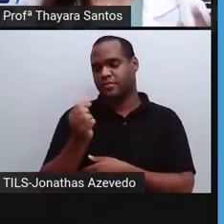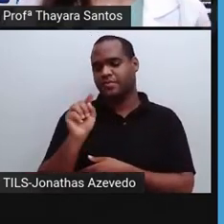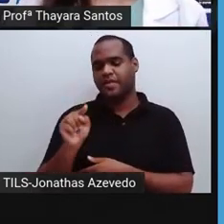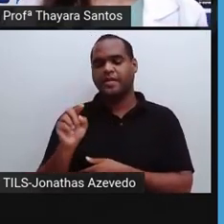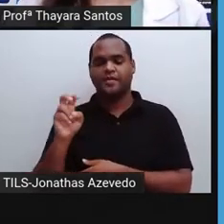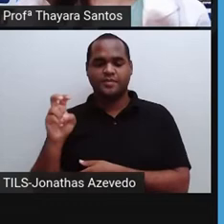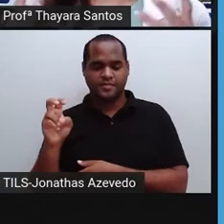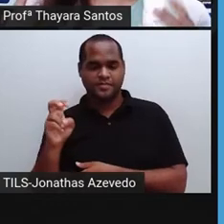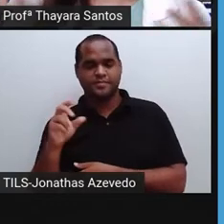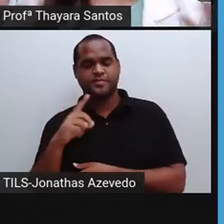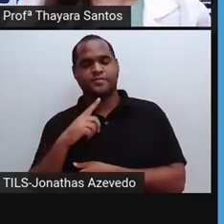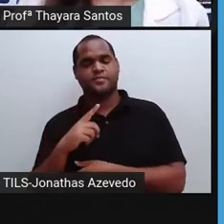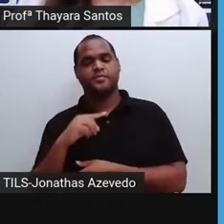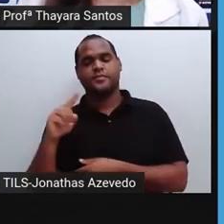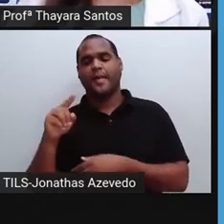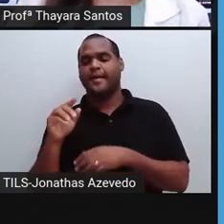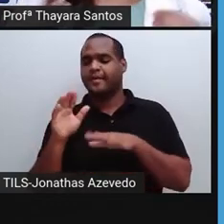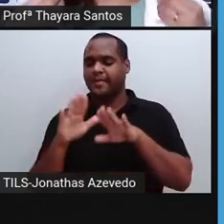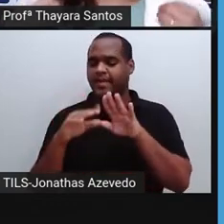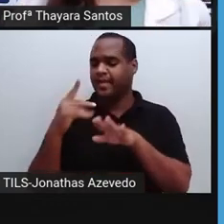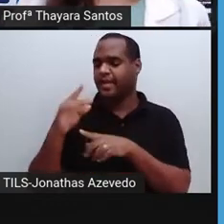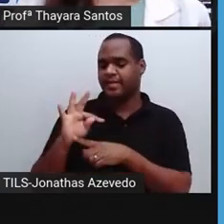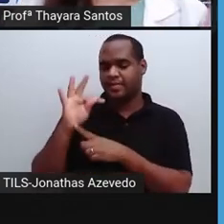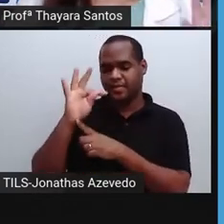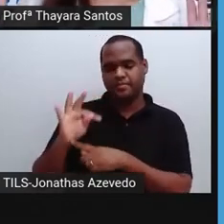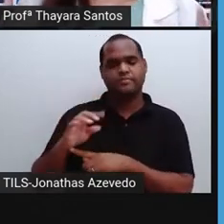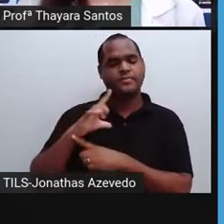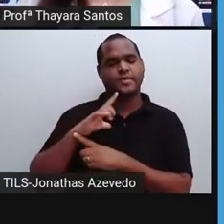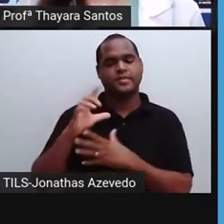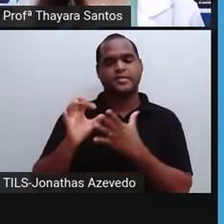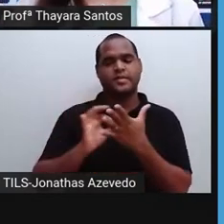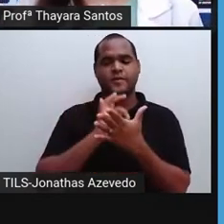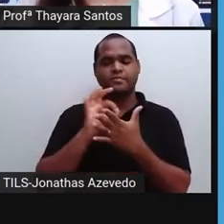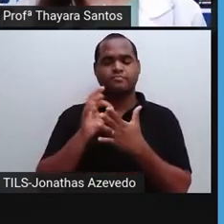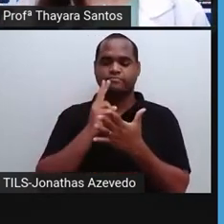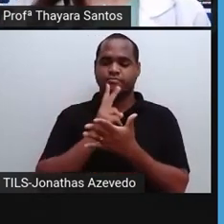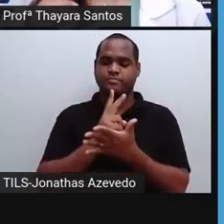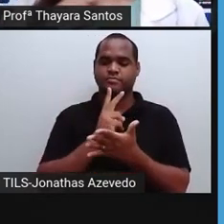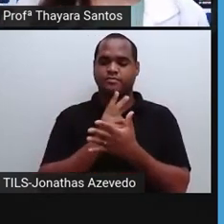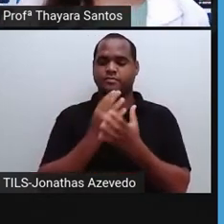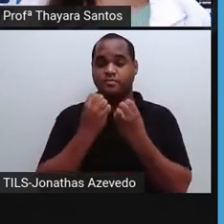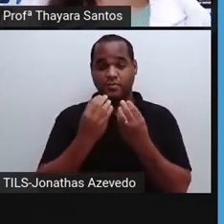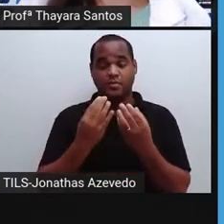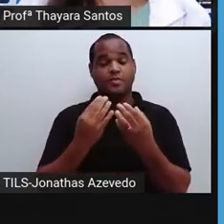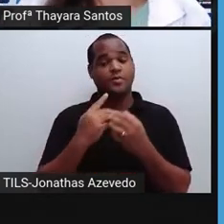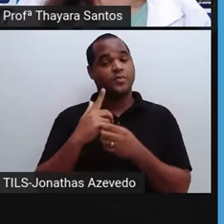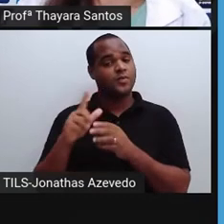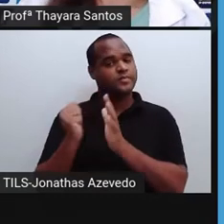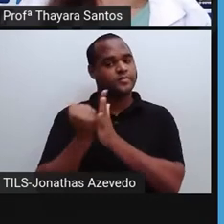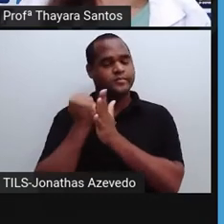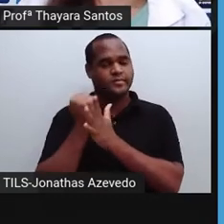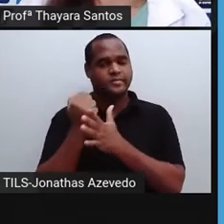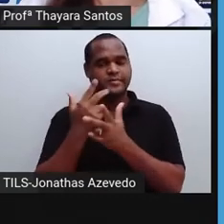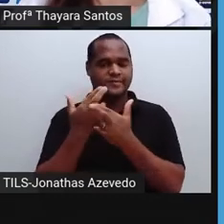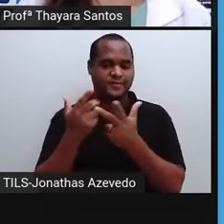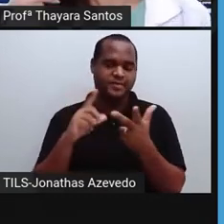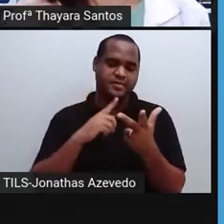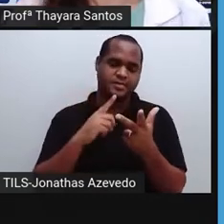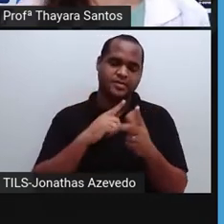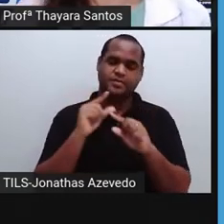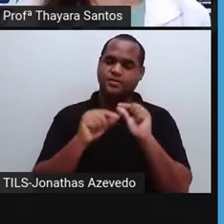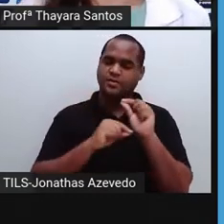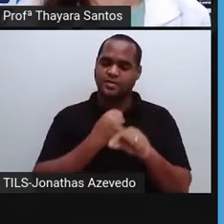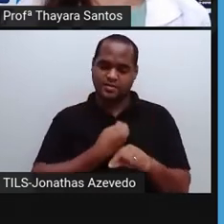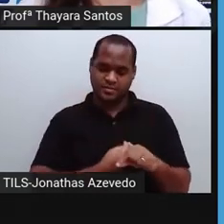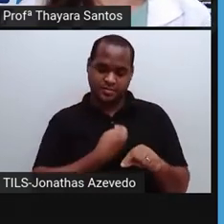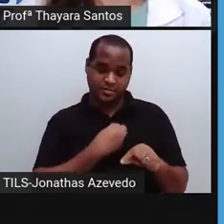meio. Que é a temperatura ideal para que as nossas células continuem ativas. Além disso, tem muitos organismos que